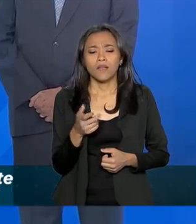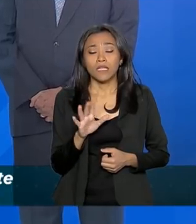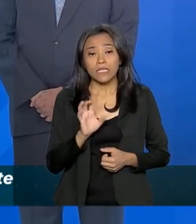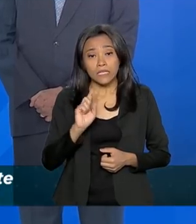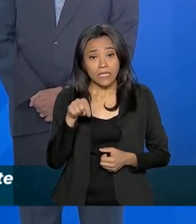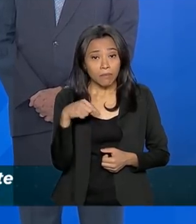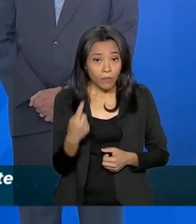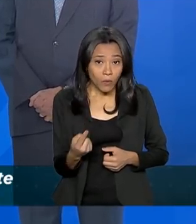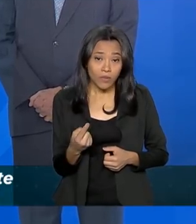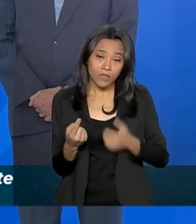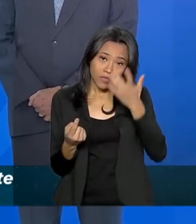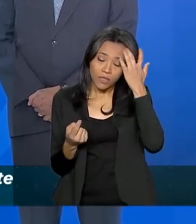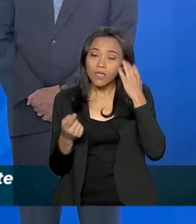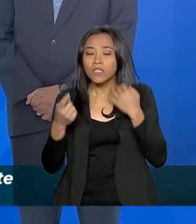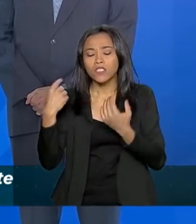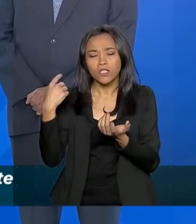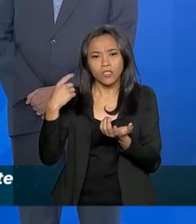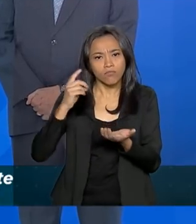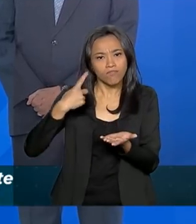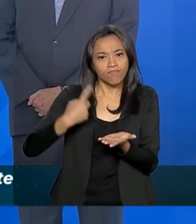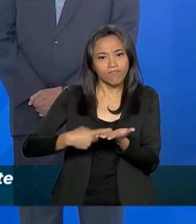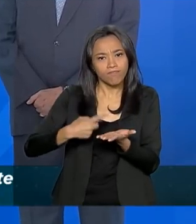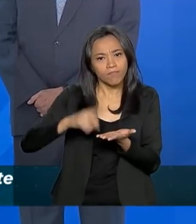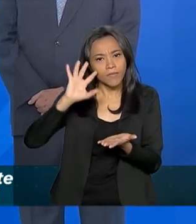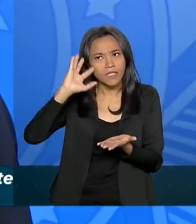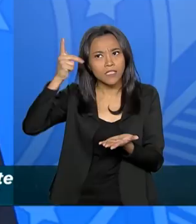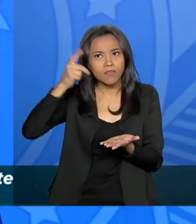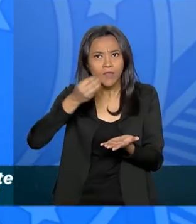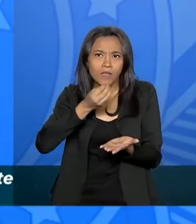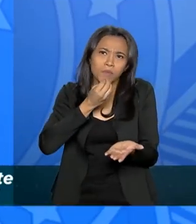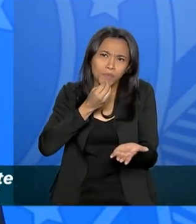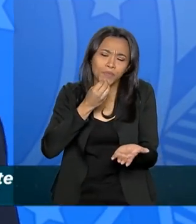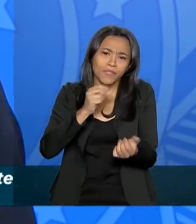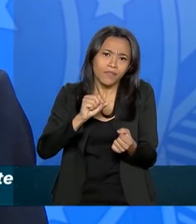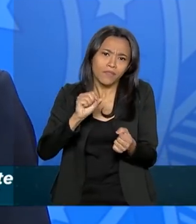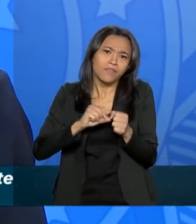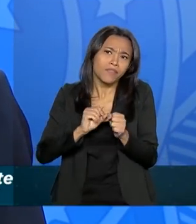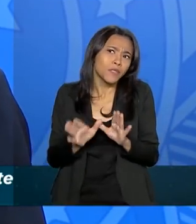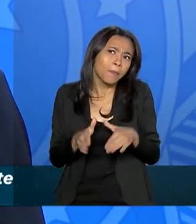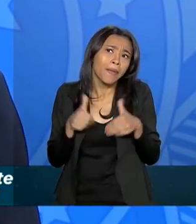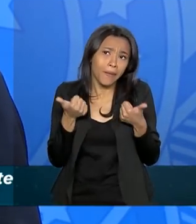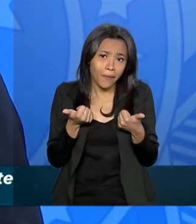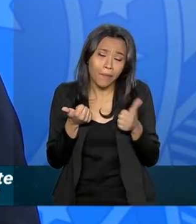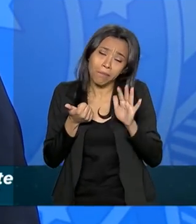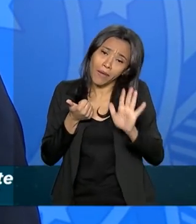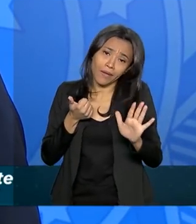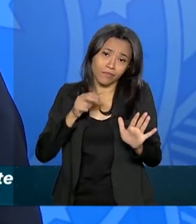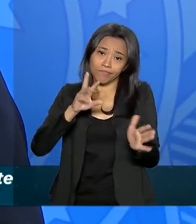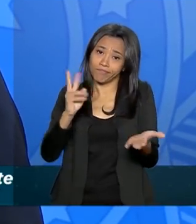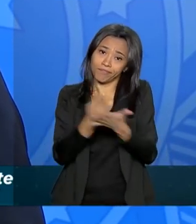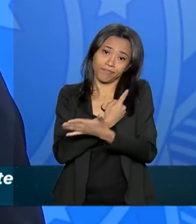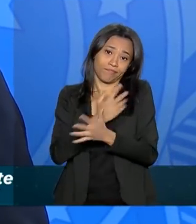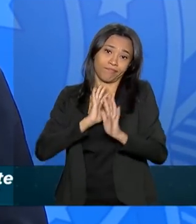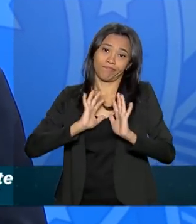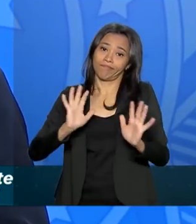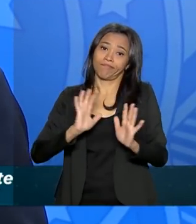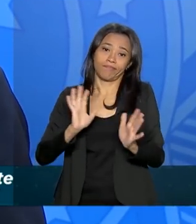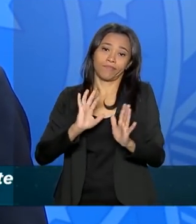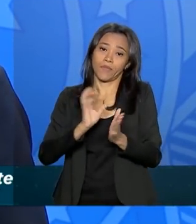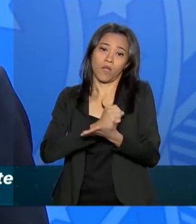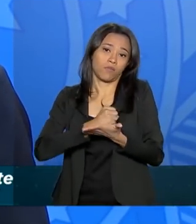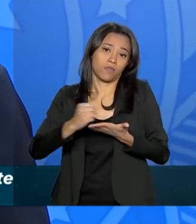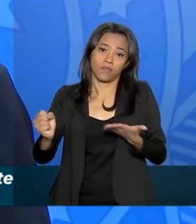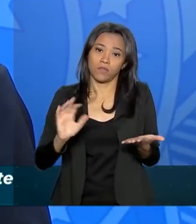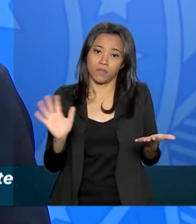Depois que a faz as coisas, a gente explota que podia ter feito melhor ou não ter cometido aquele erro. Quando nós montamos aqui, no primeiro momento,